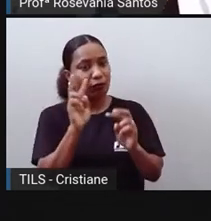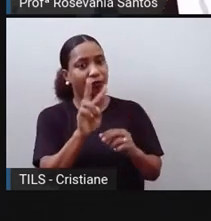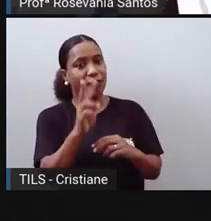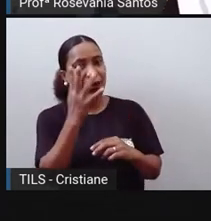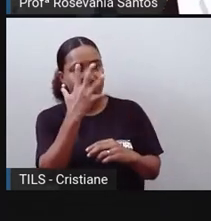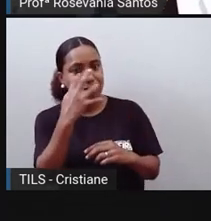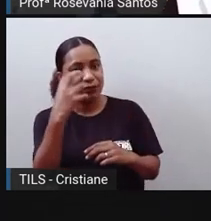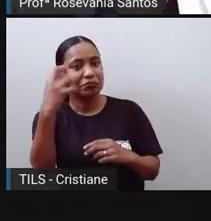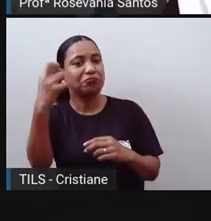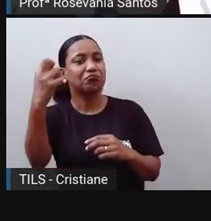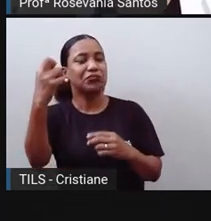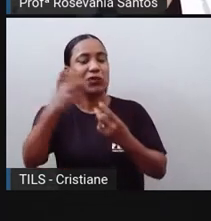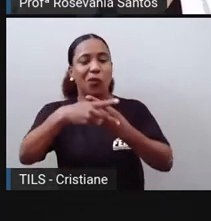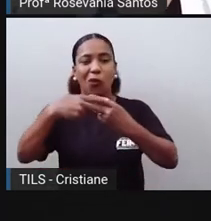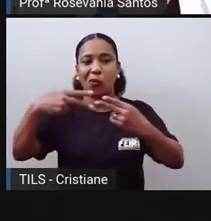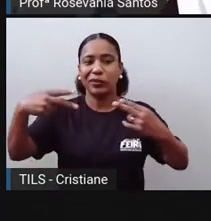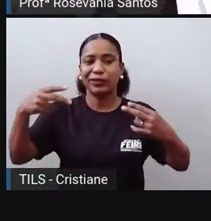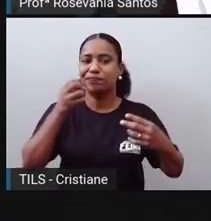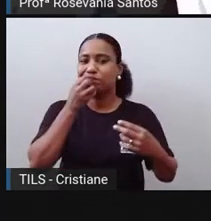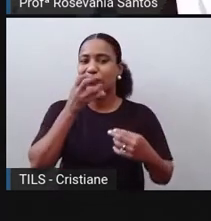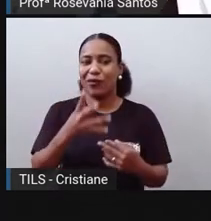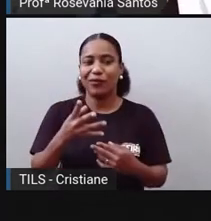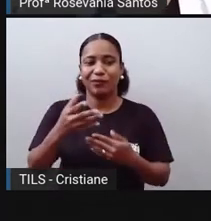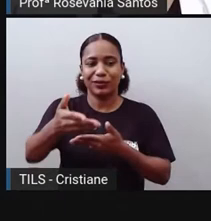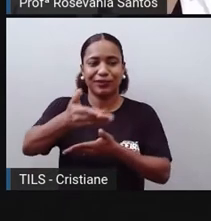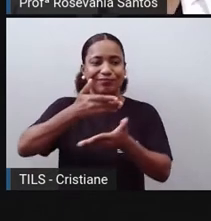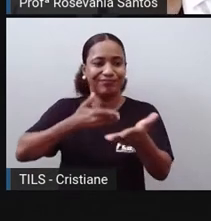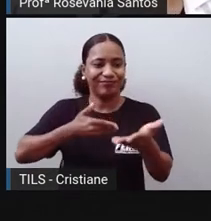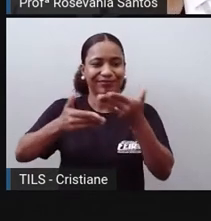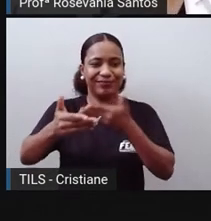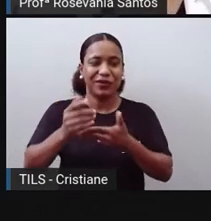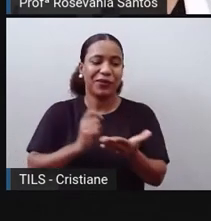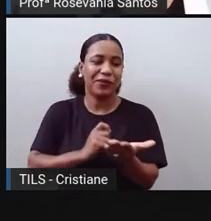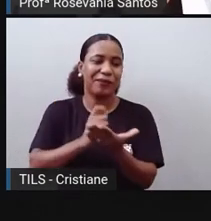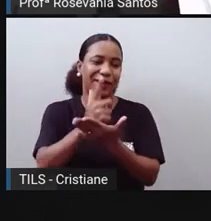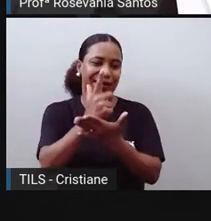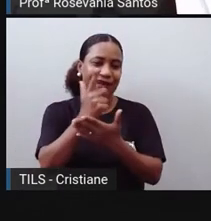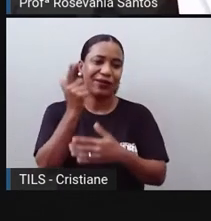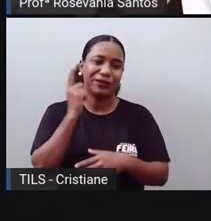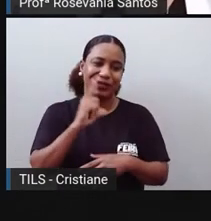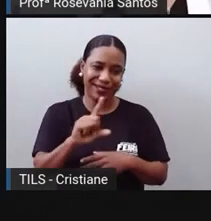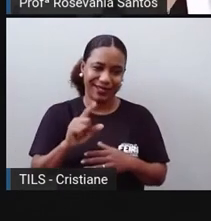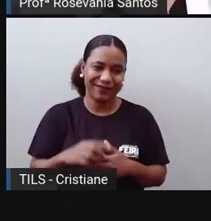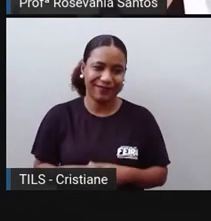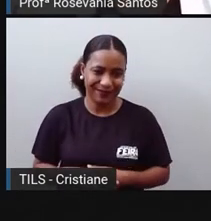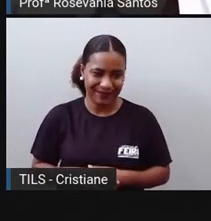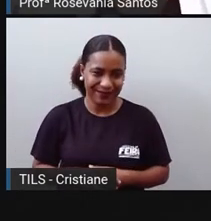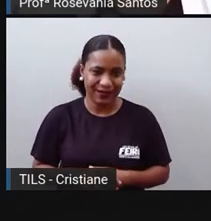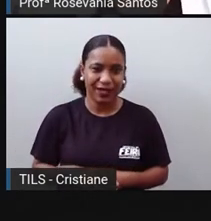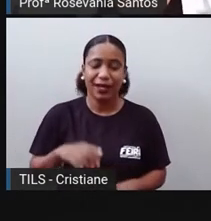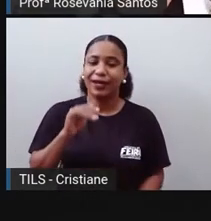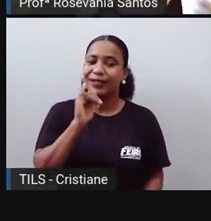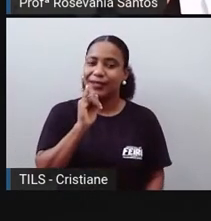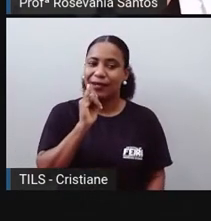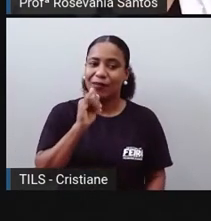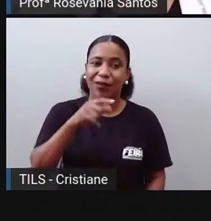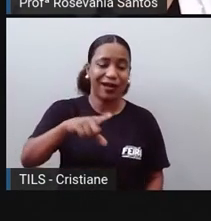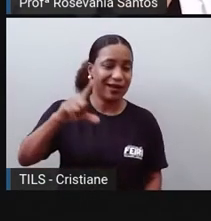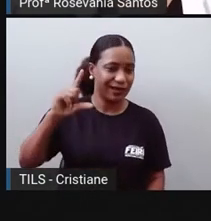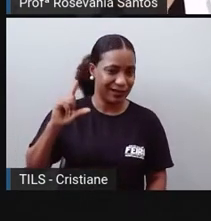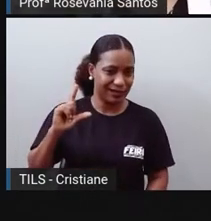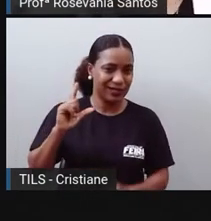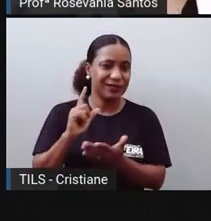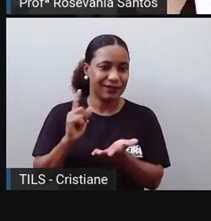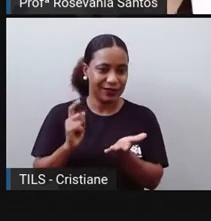constante de produtos que rapidamente se tornam obsoletos. Por exemplo, antes você comprava um produto,